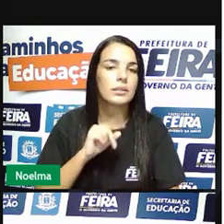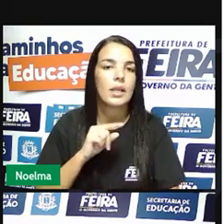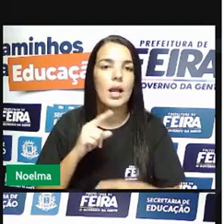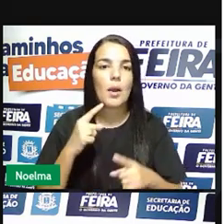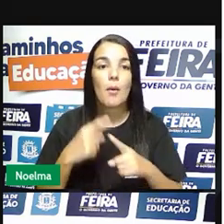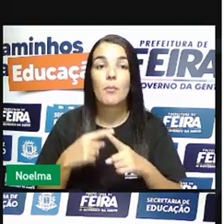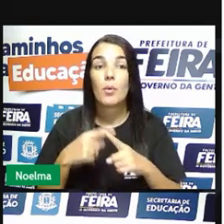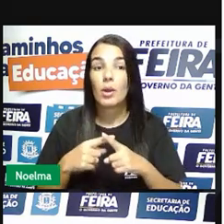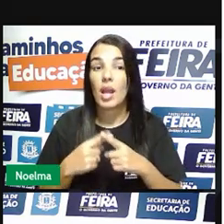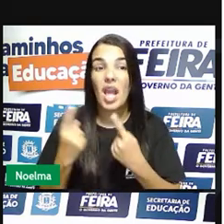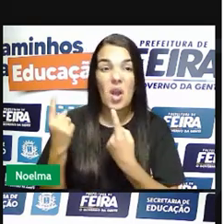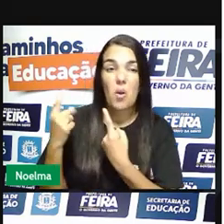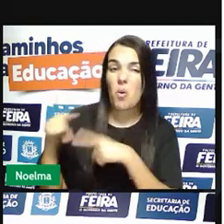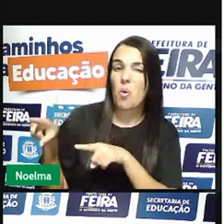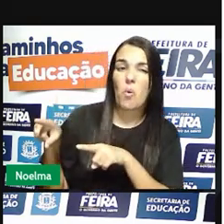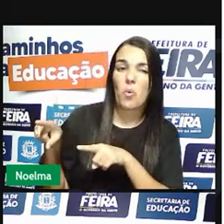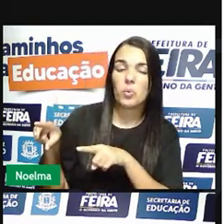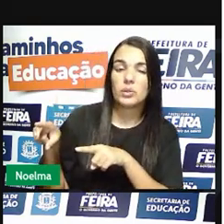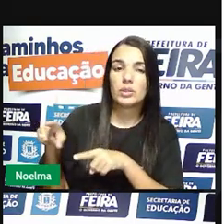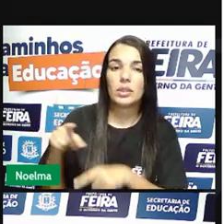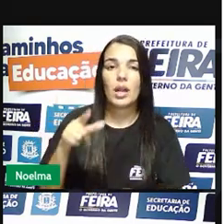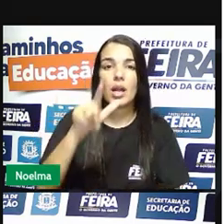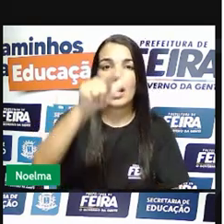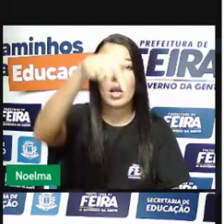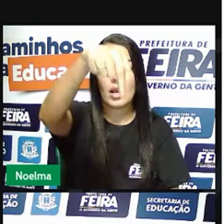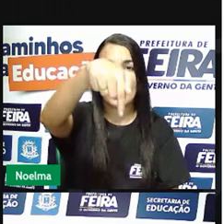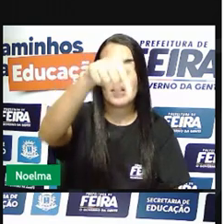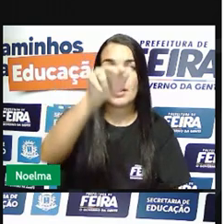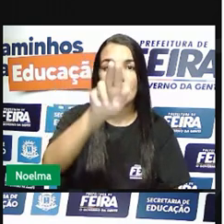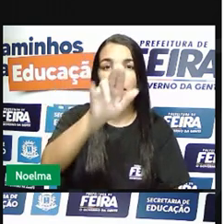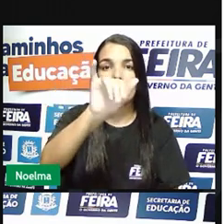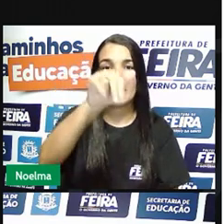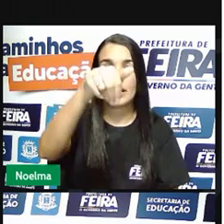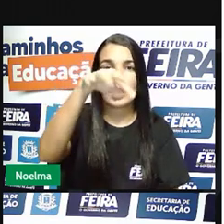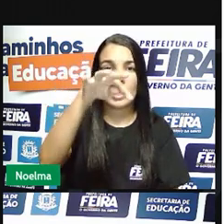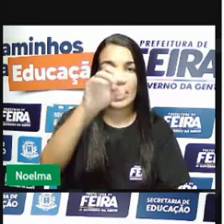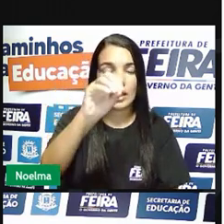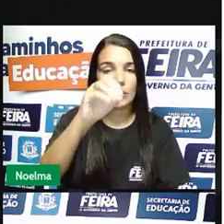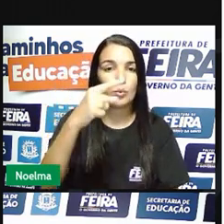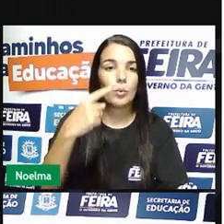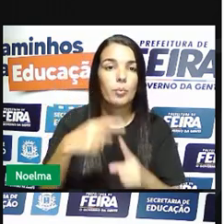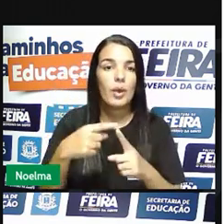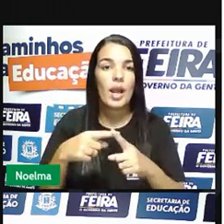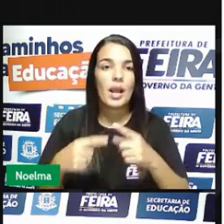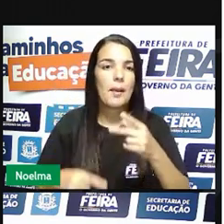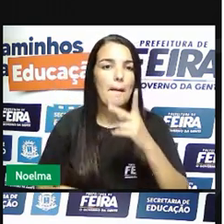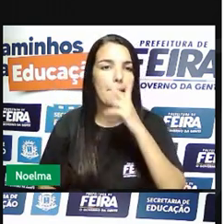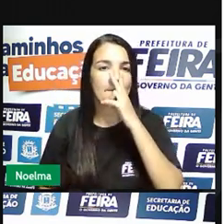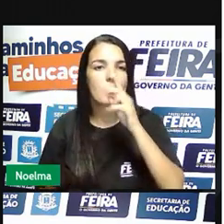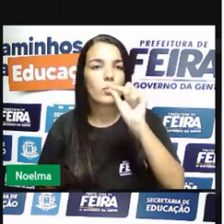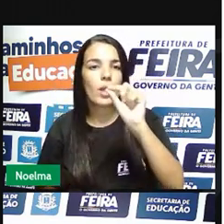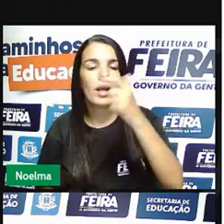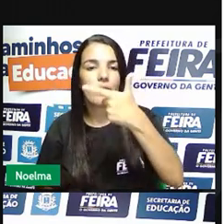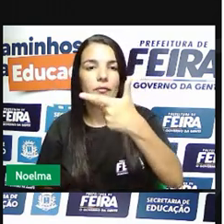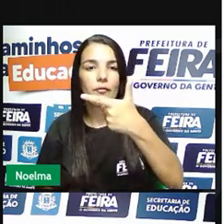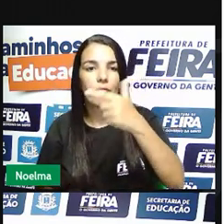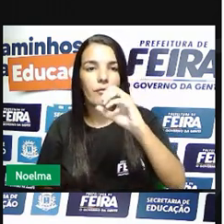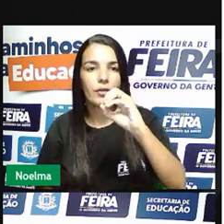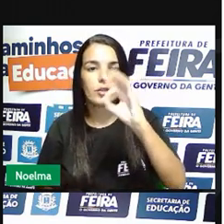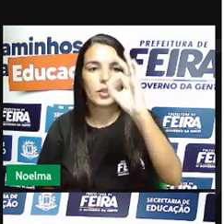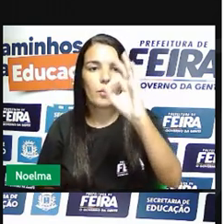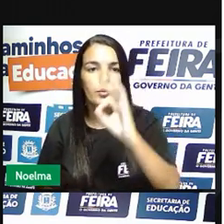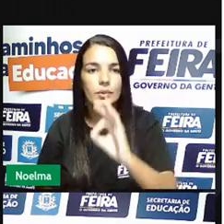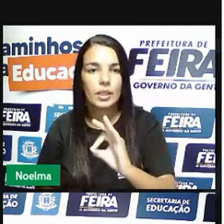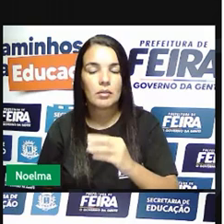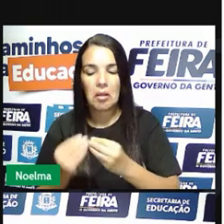quinto, que era a retirada de um quinto do que era encontrado de ouro, deveria ser dado aí